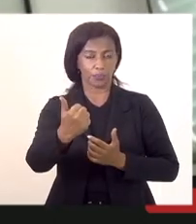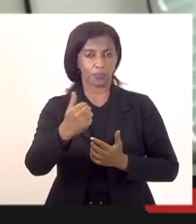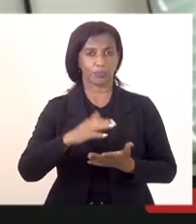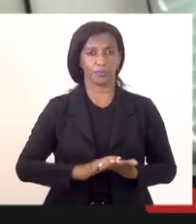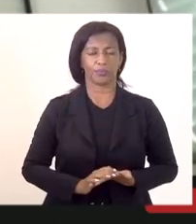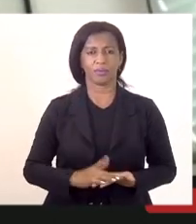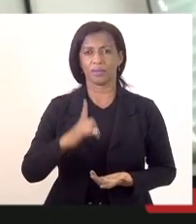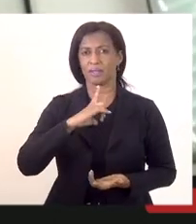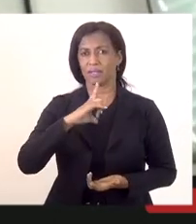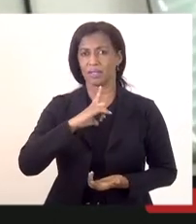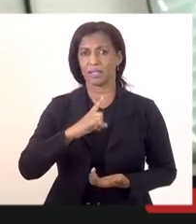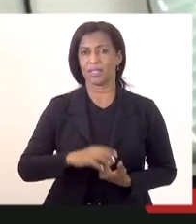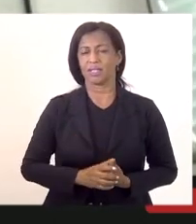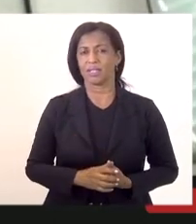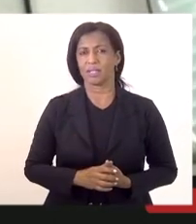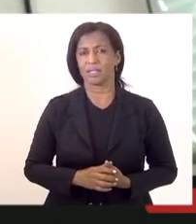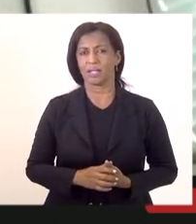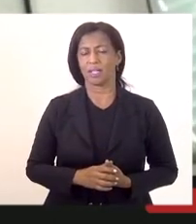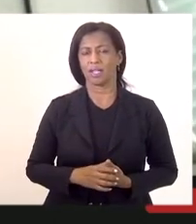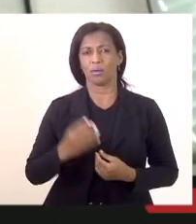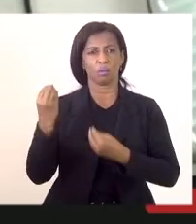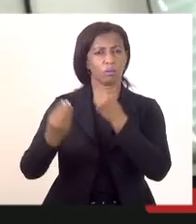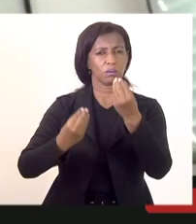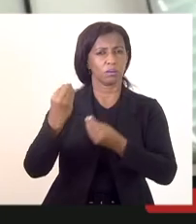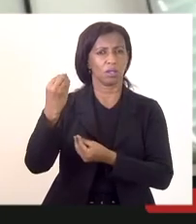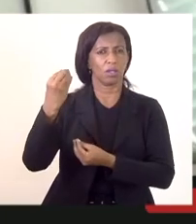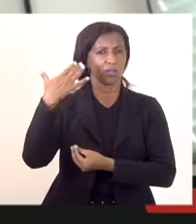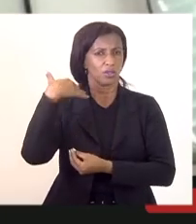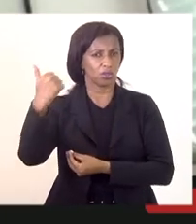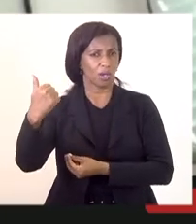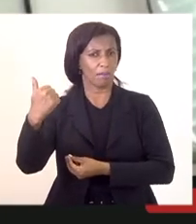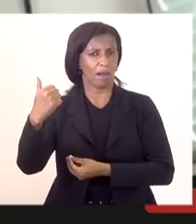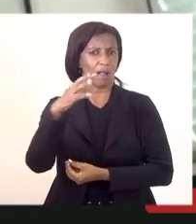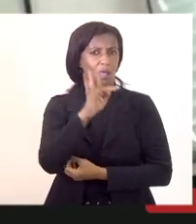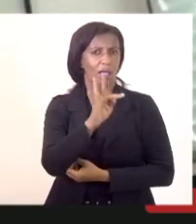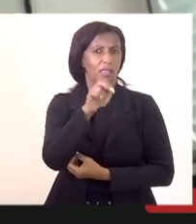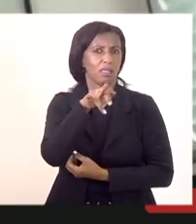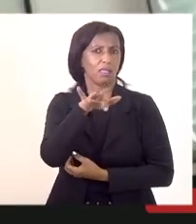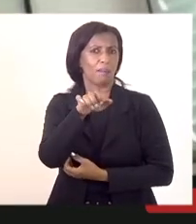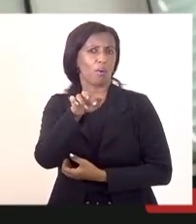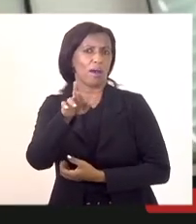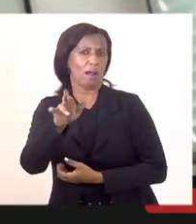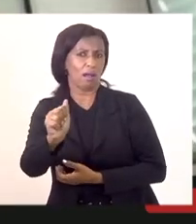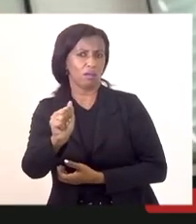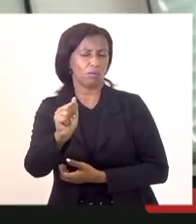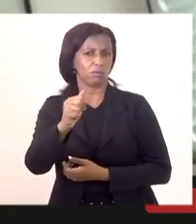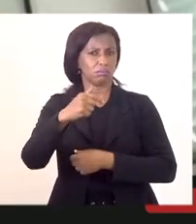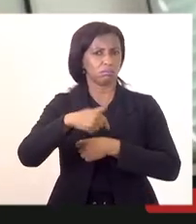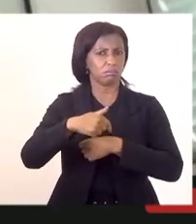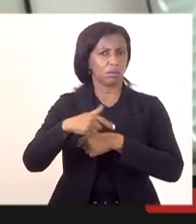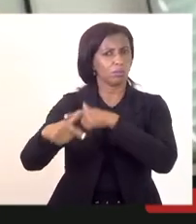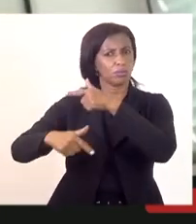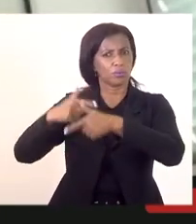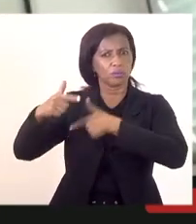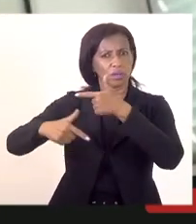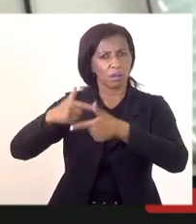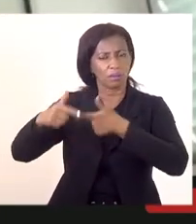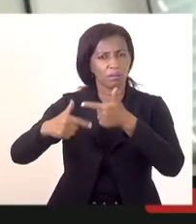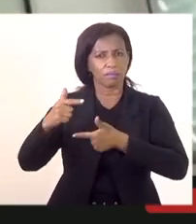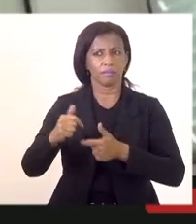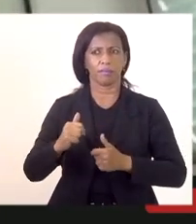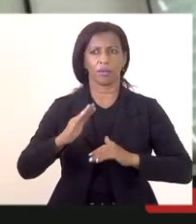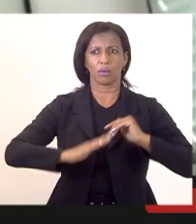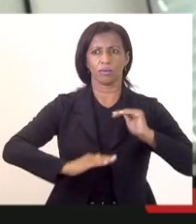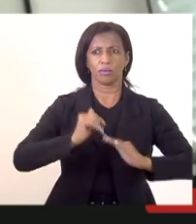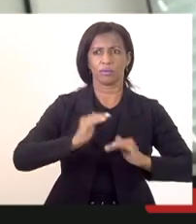de chamamento de temporários para aprovamento dos cargos de